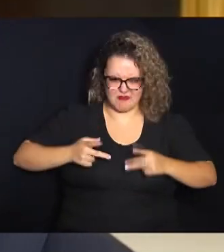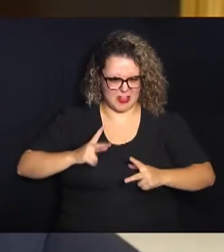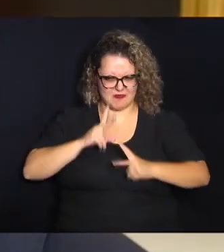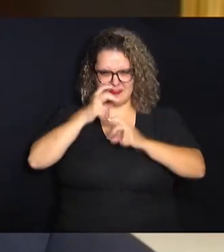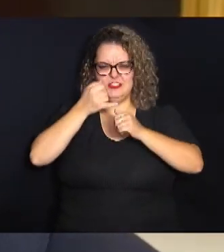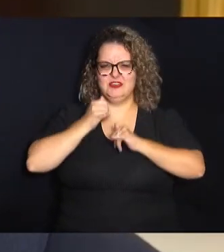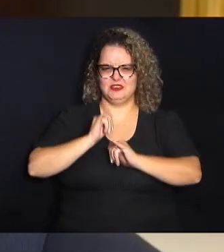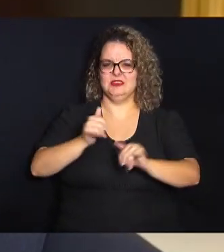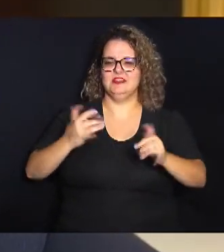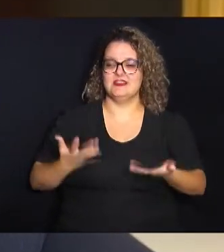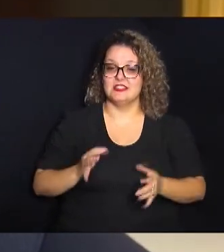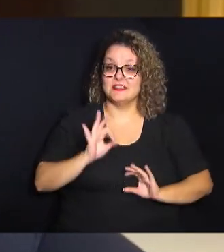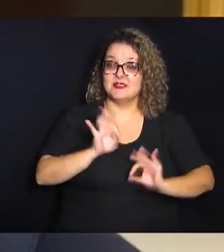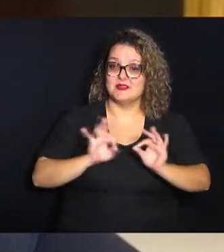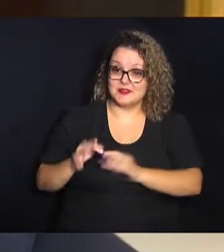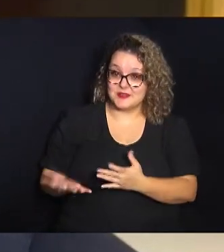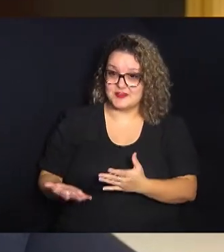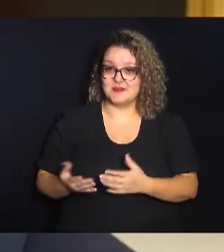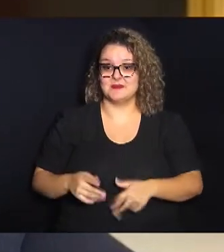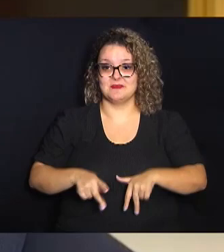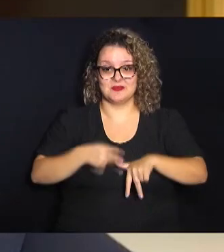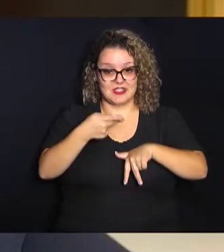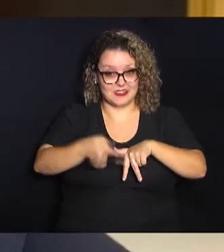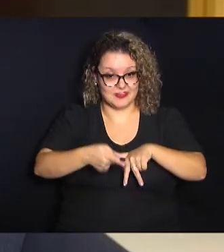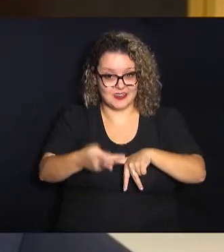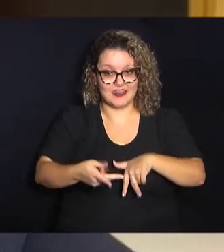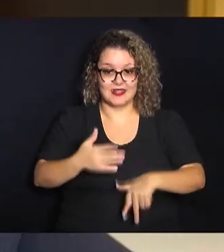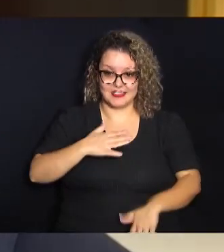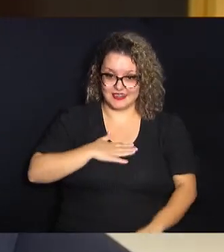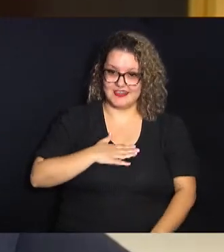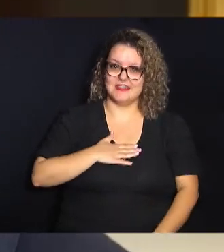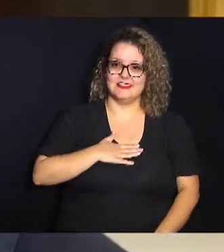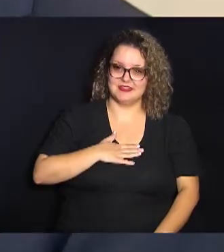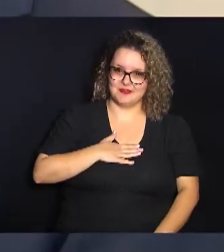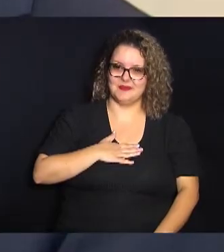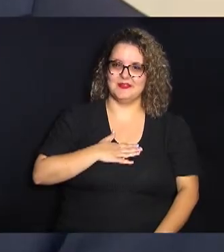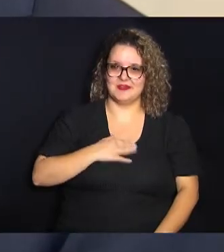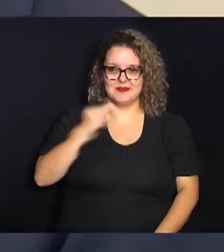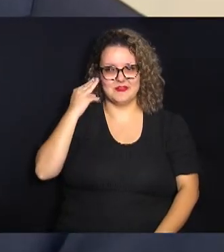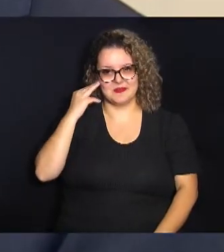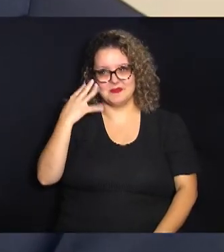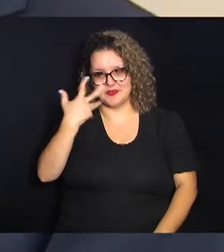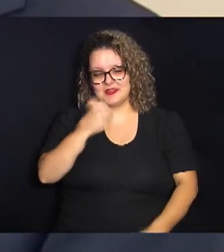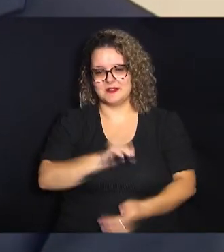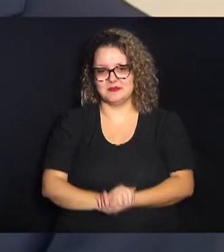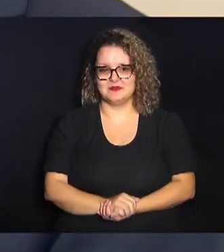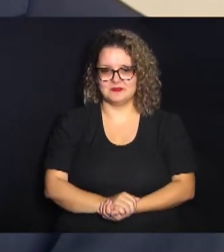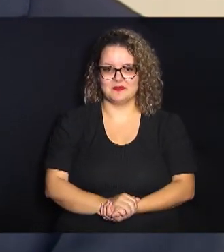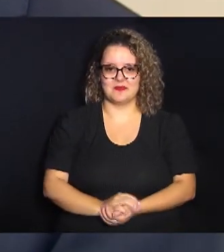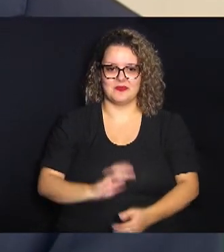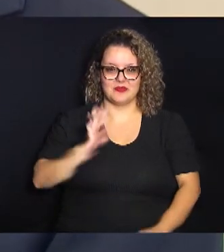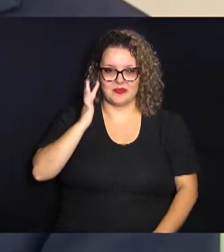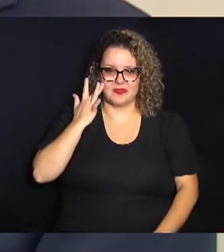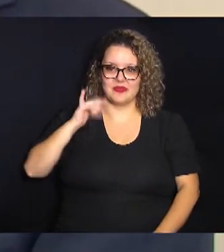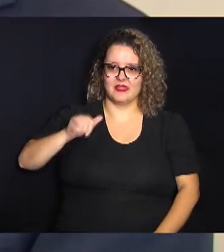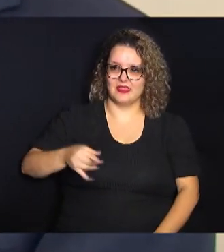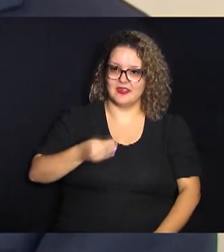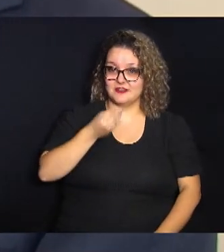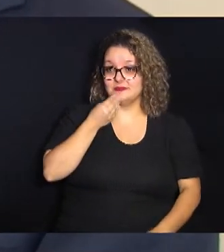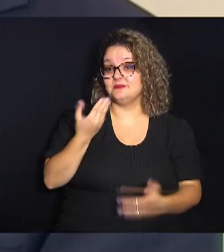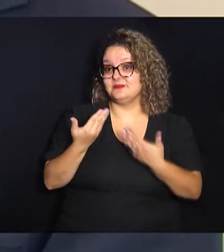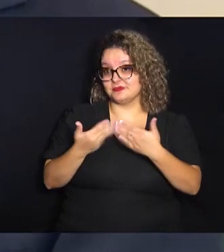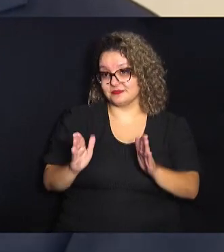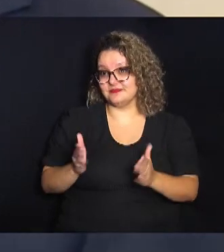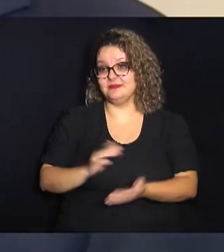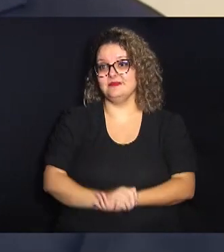E ele se preparava muito nos discursos. Então, isso pra mim é uma memória muito bonita. Acho que foi uma oportunidade que me abriu e